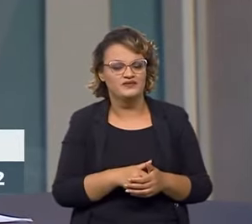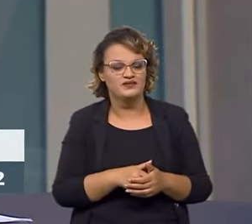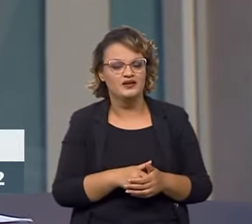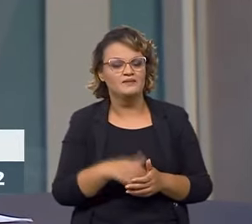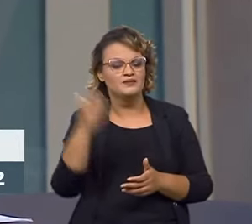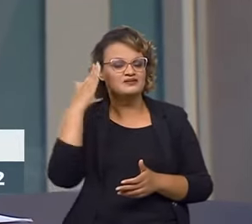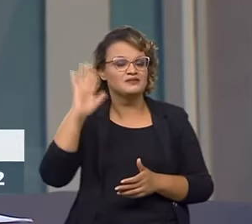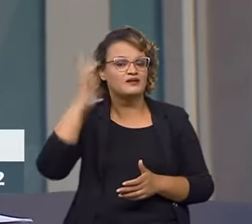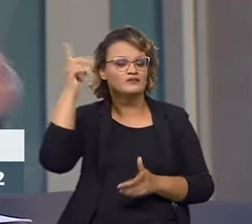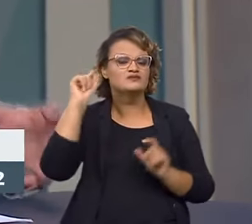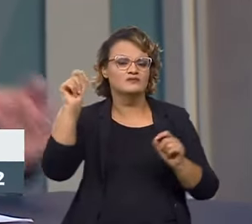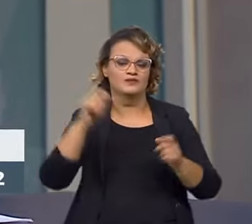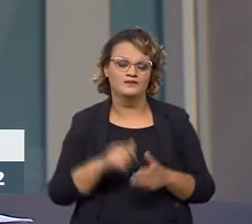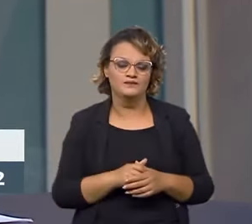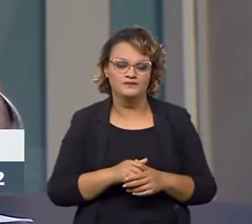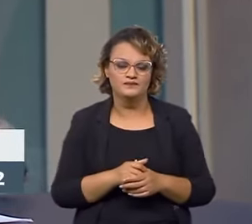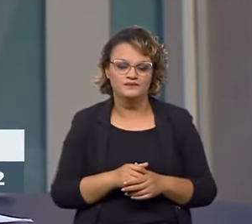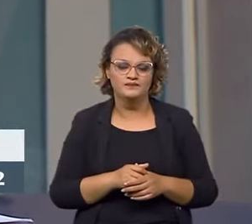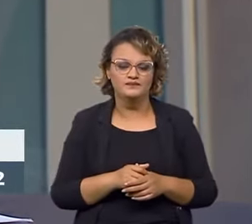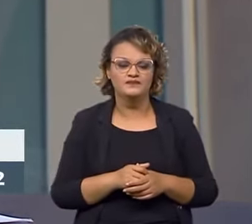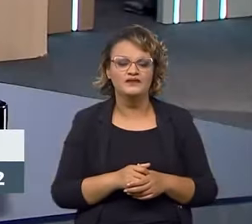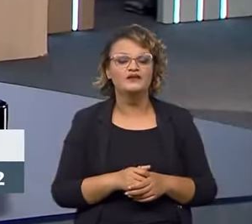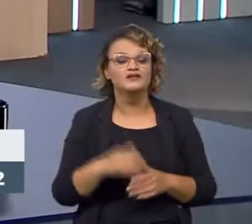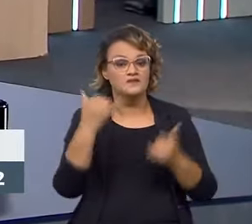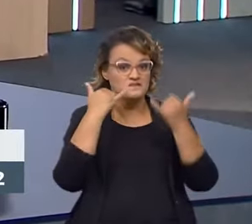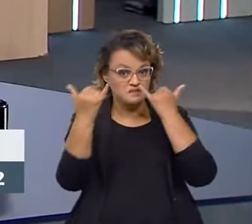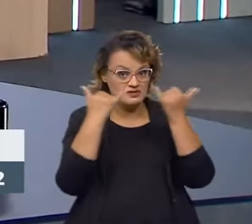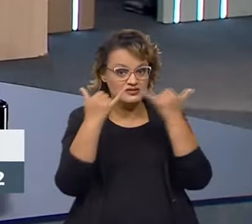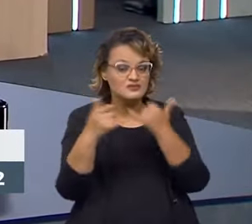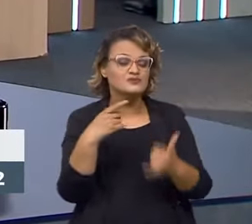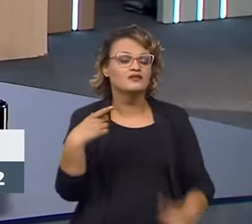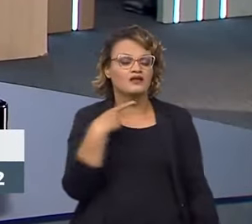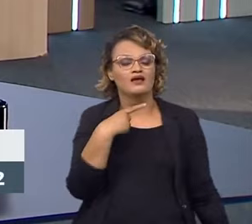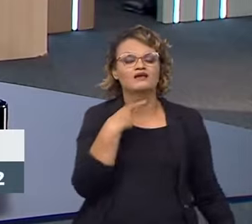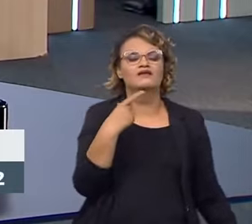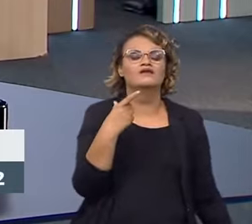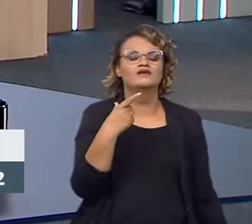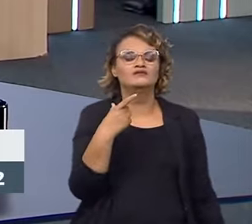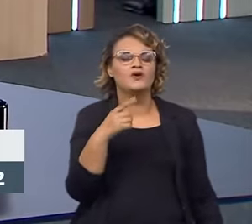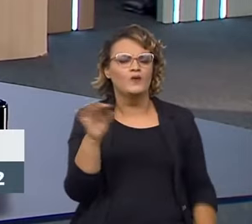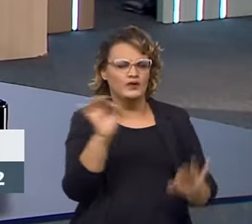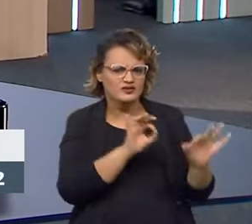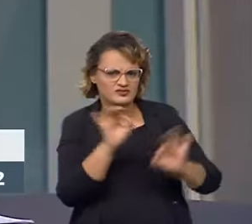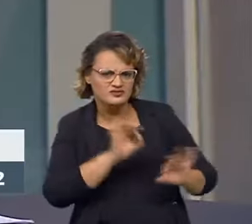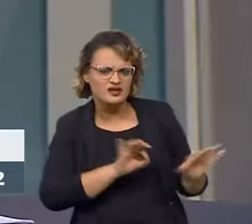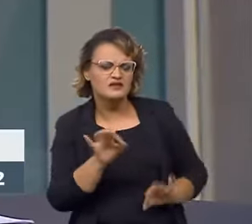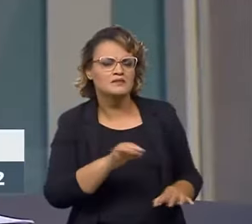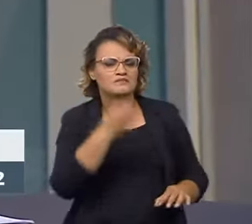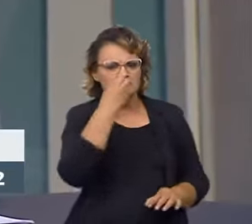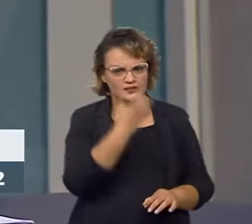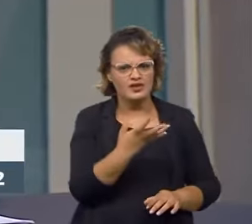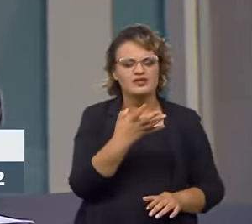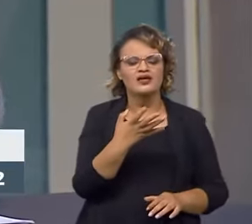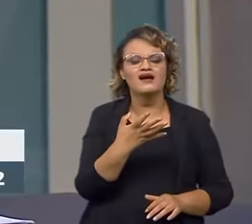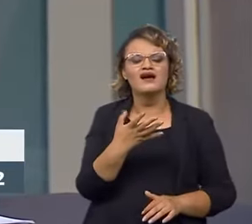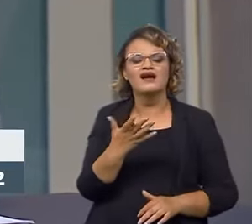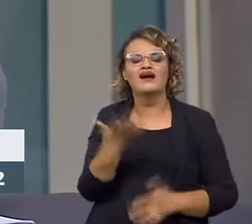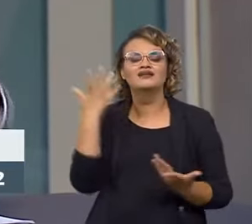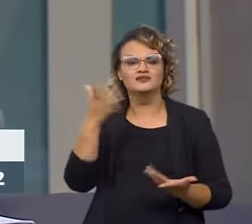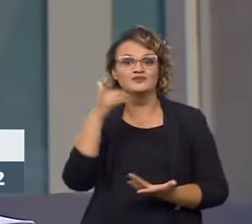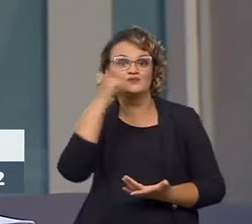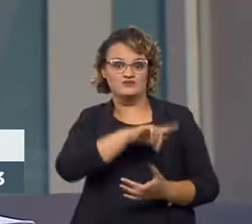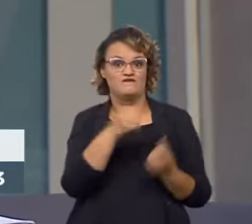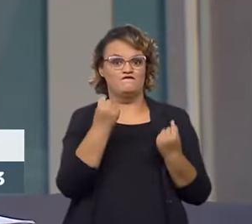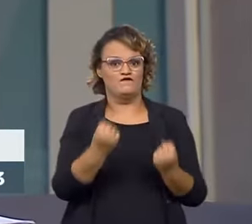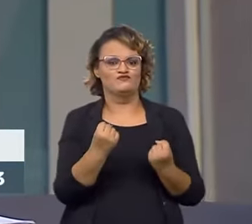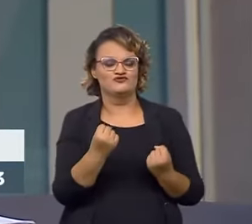acontecendo. Então, eu tendo essas informações, de forma mais, até organizada e eficiente, a gente vai conseguir chegar com muito mais